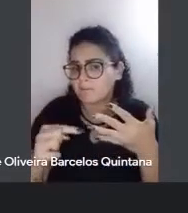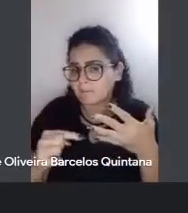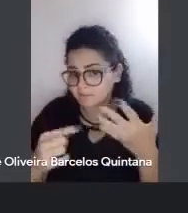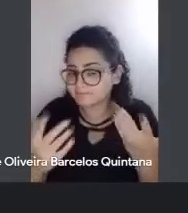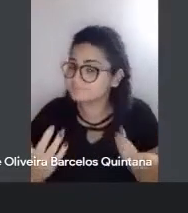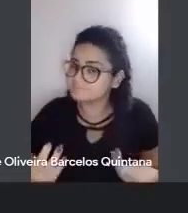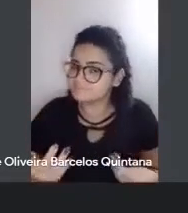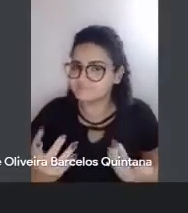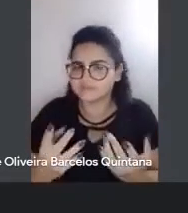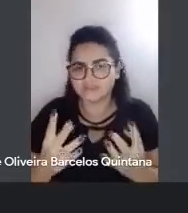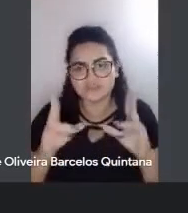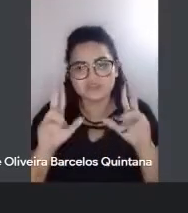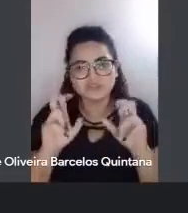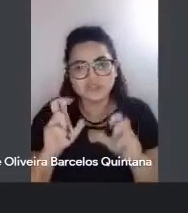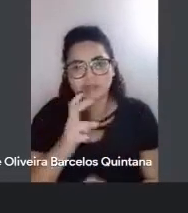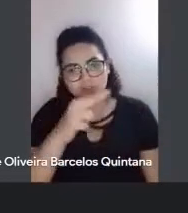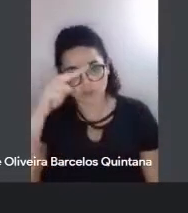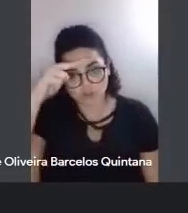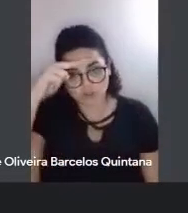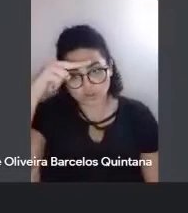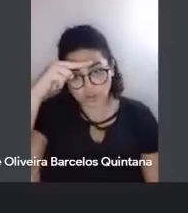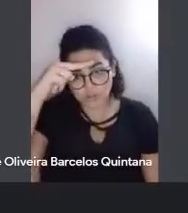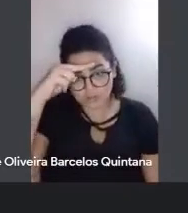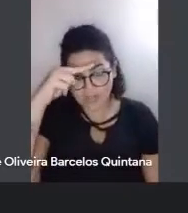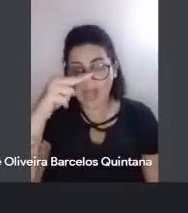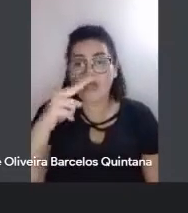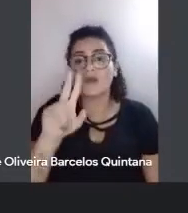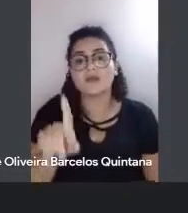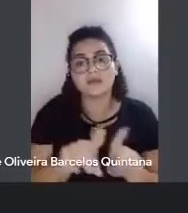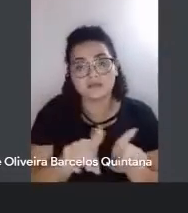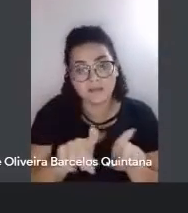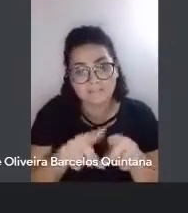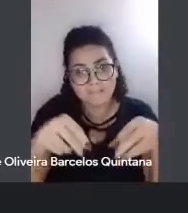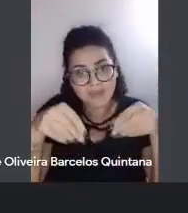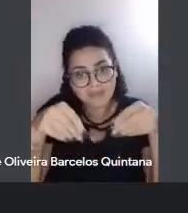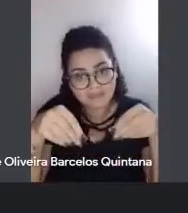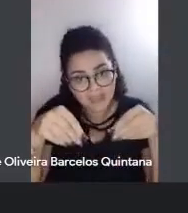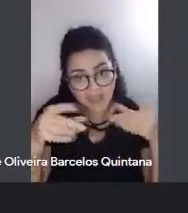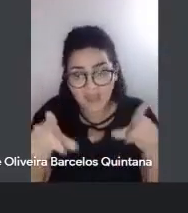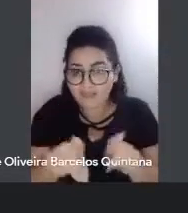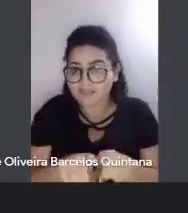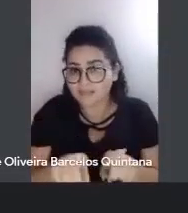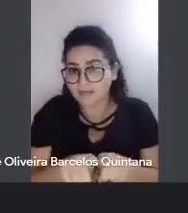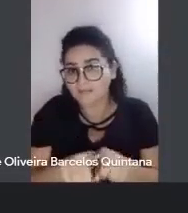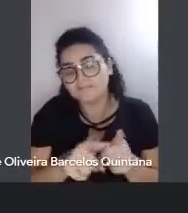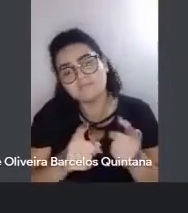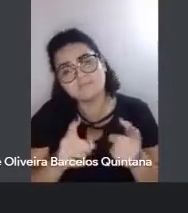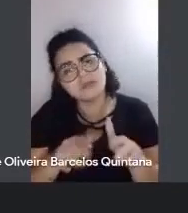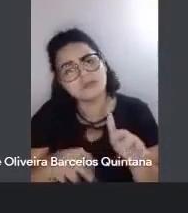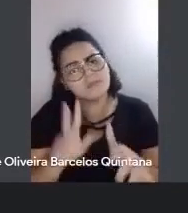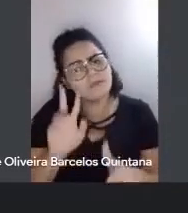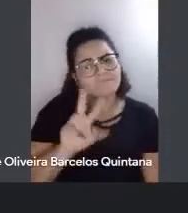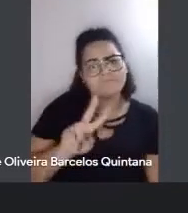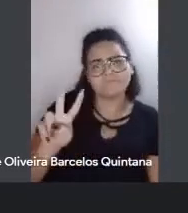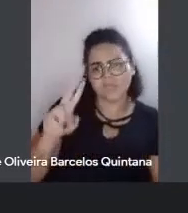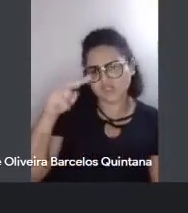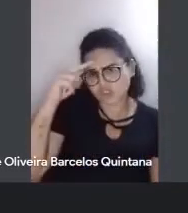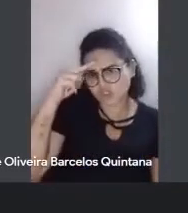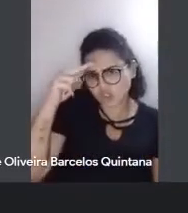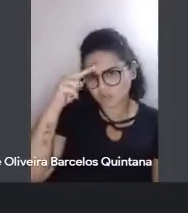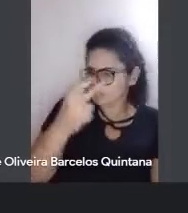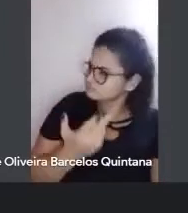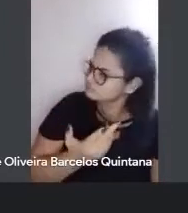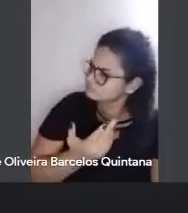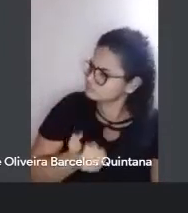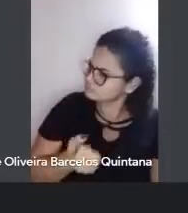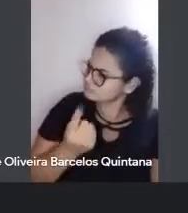soldado, que ele vê o soldado, também é da terra. E, de repente, ele vê um soldado, aí ele fala, o soldado